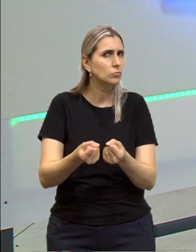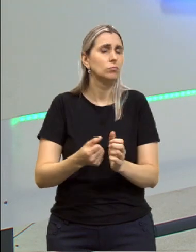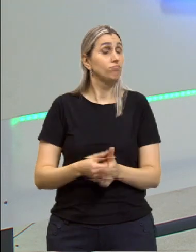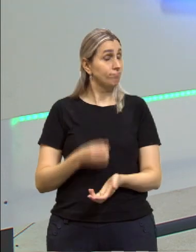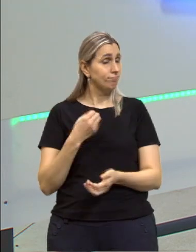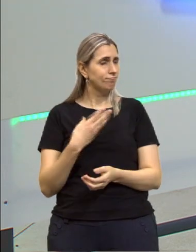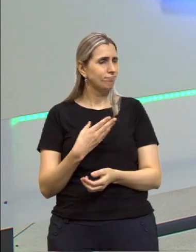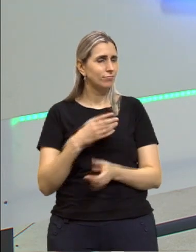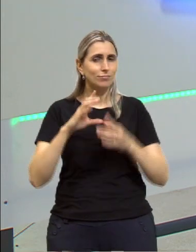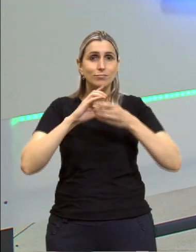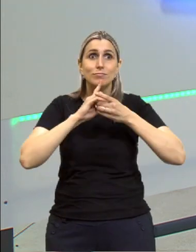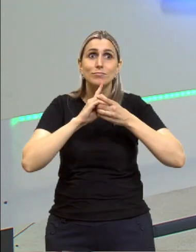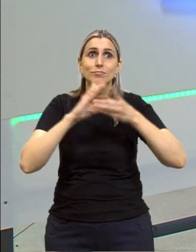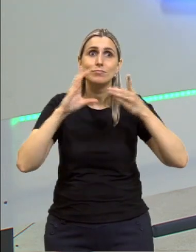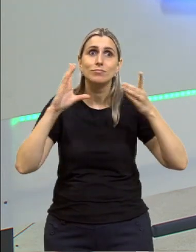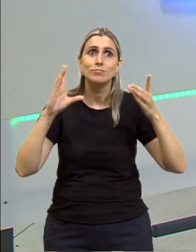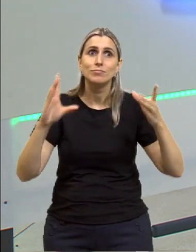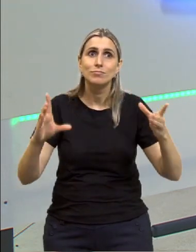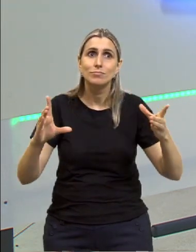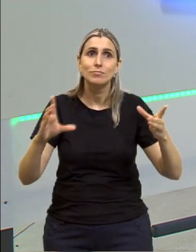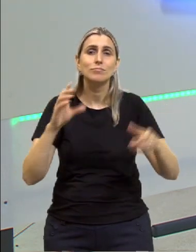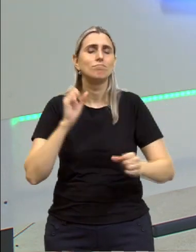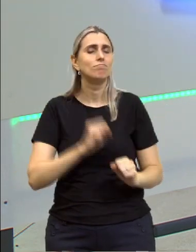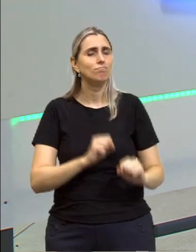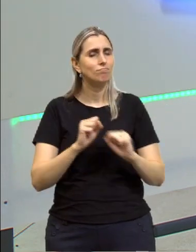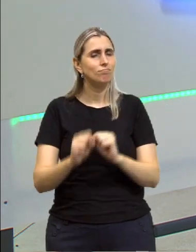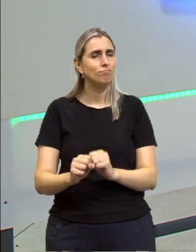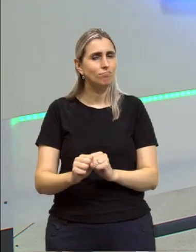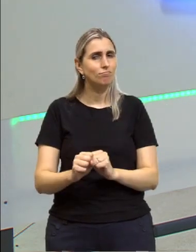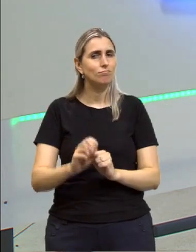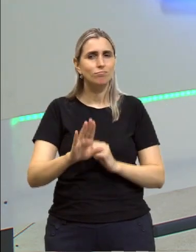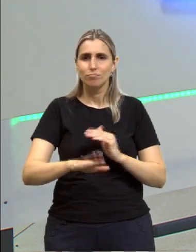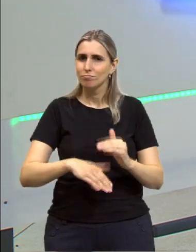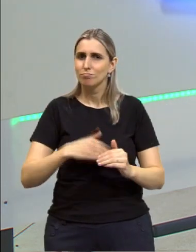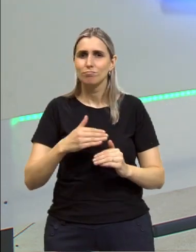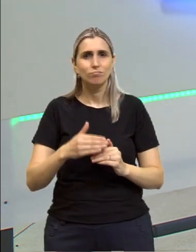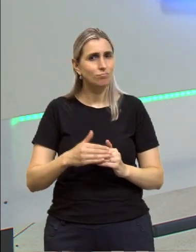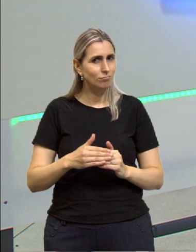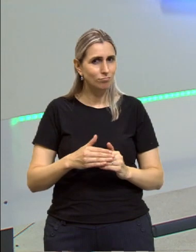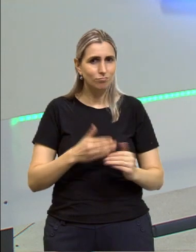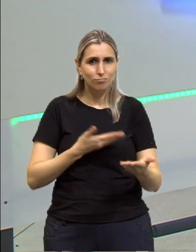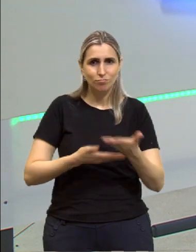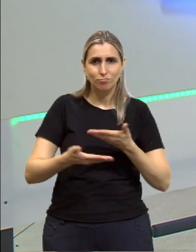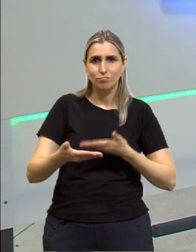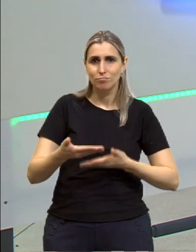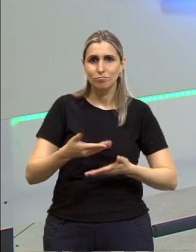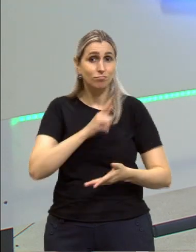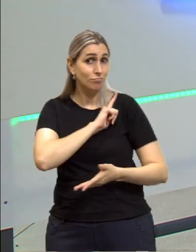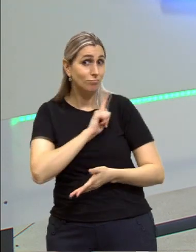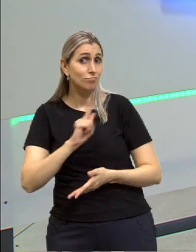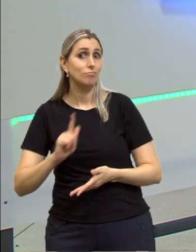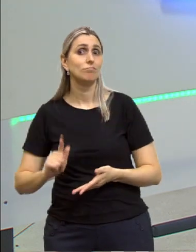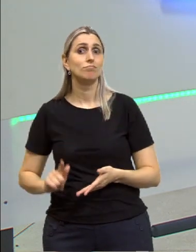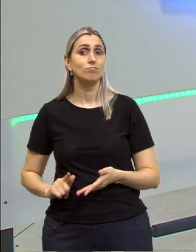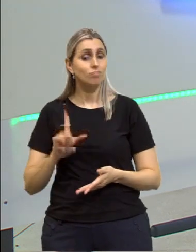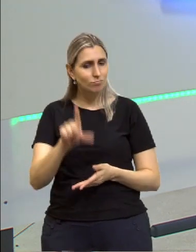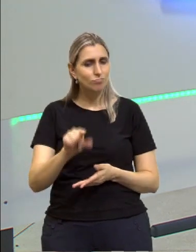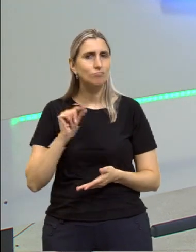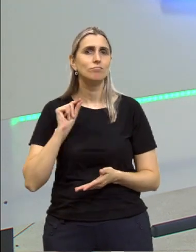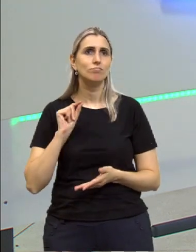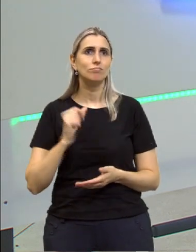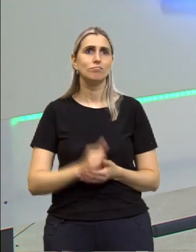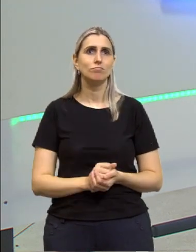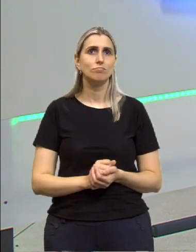Muito bem, democracia. Por quê? Porque dá possibilidade que todos, então nós possamos trocar os governos. Então,